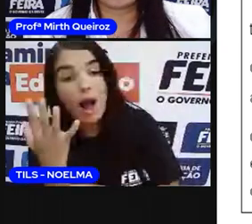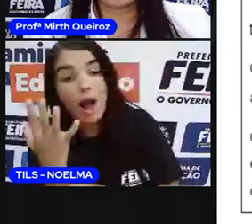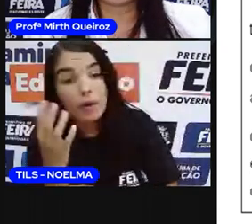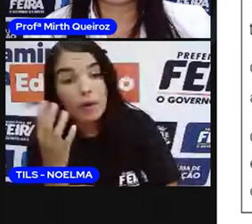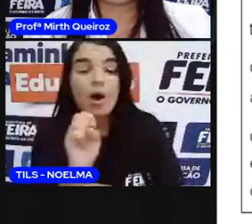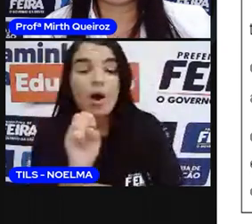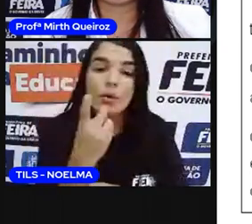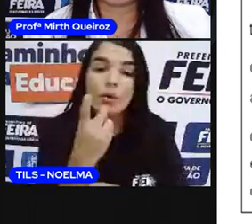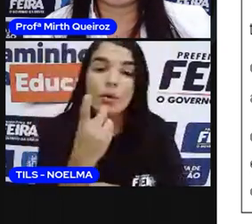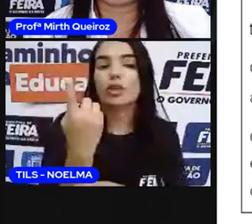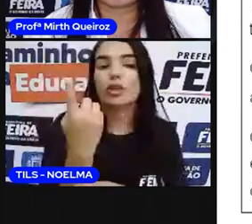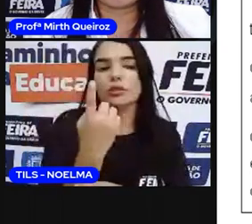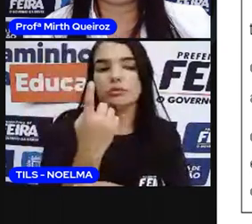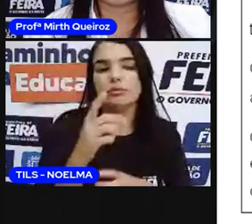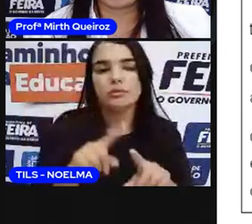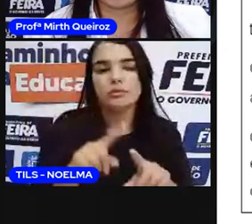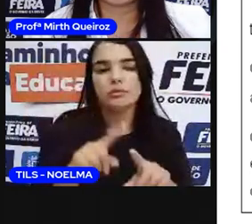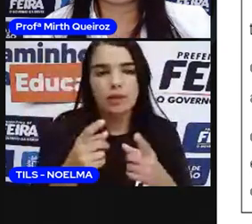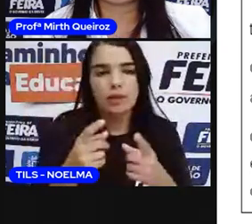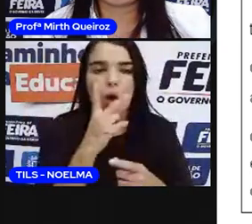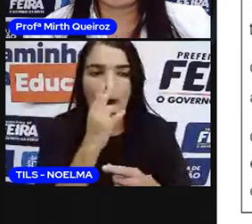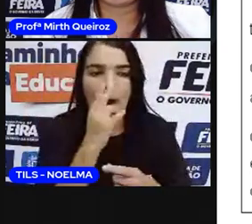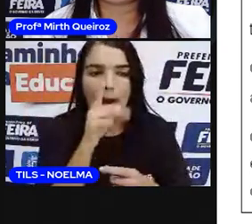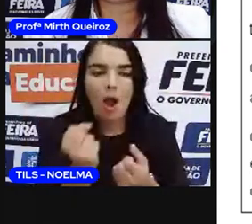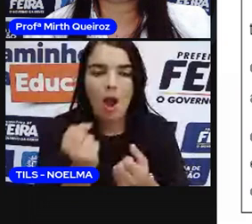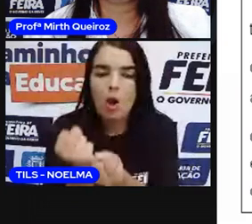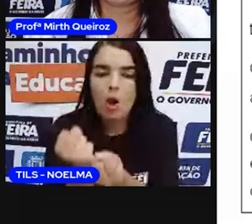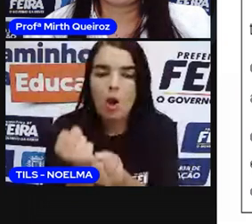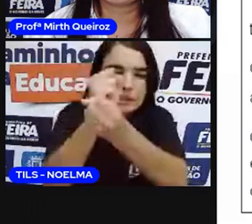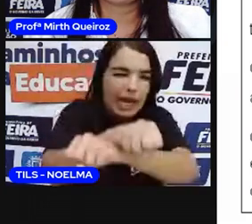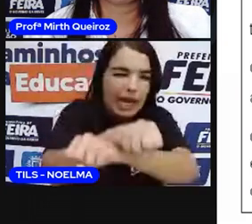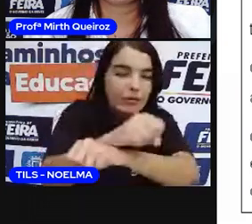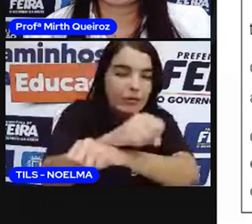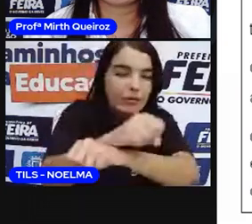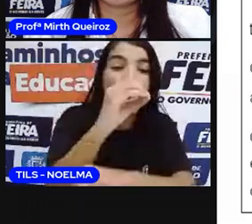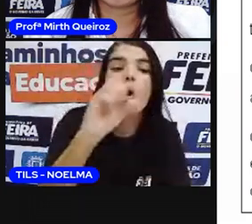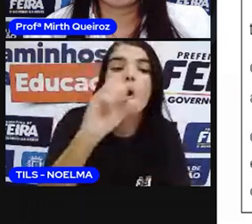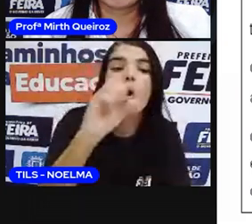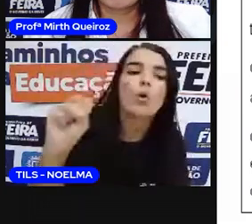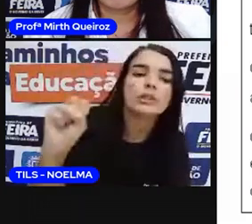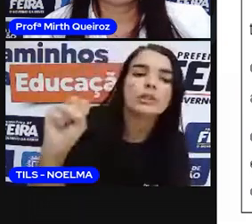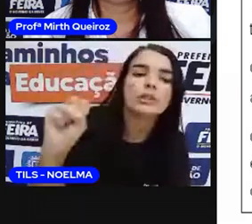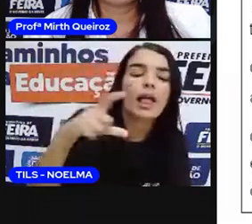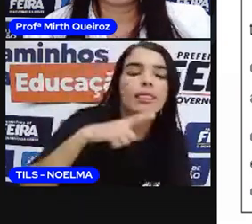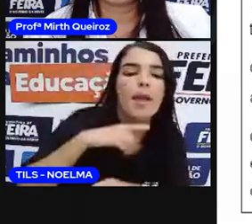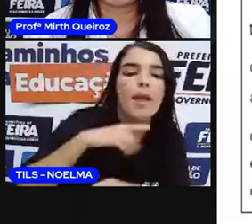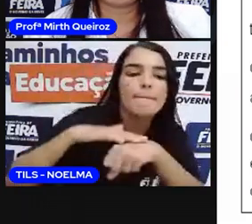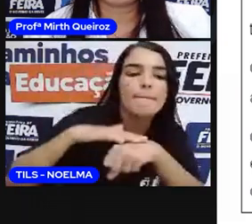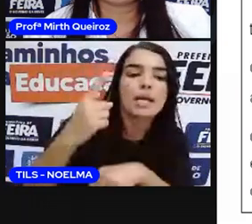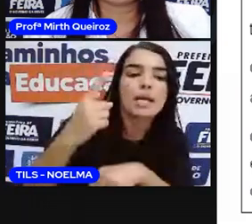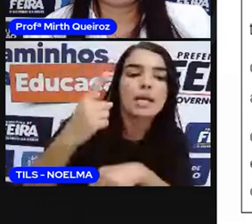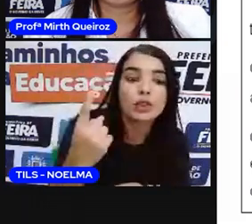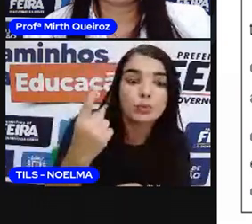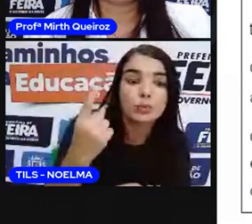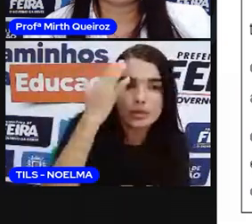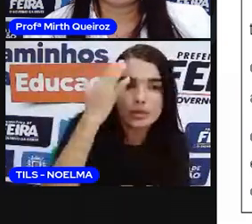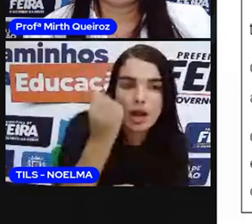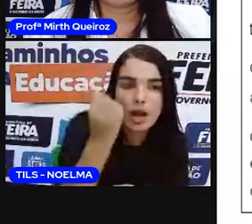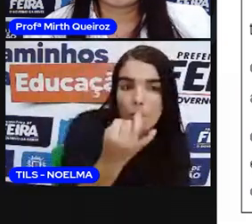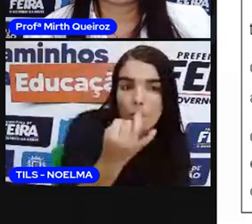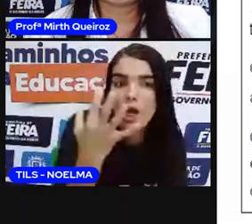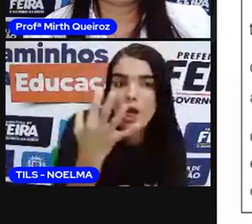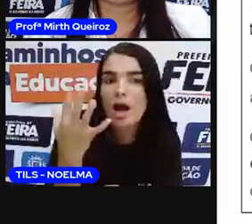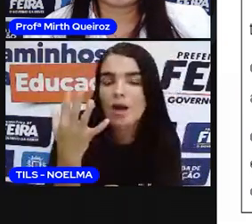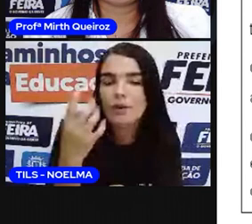exemplo, óleo, escravo, óleo, óleo. Tem mais de um que está no plural. Então, automaticamente, quando